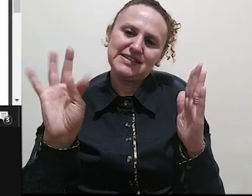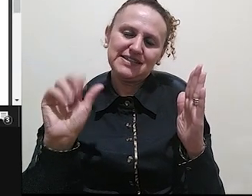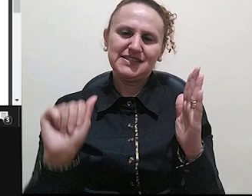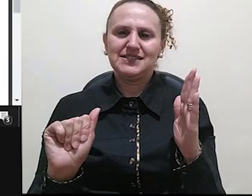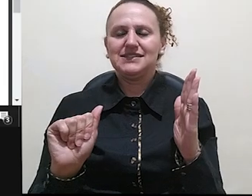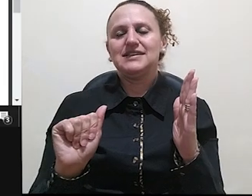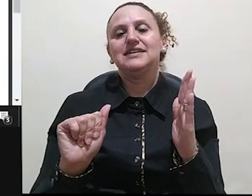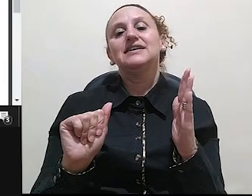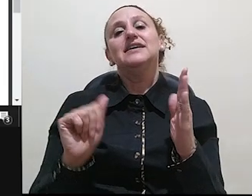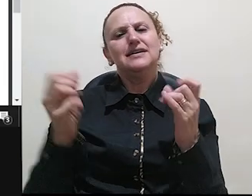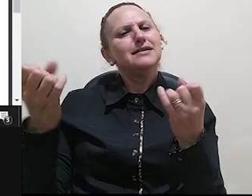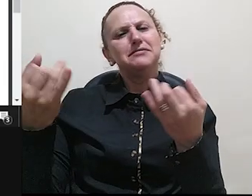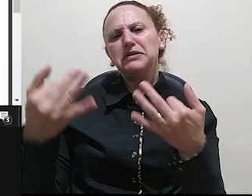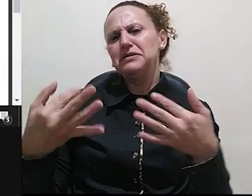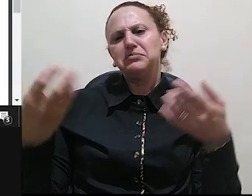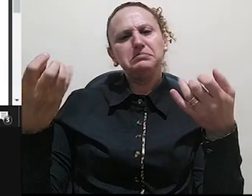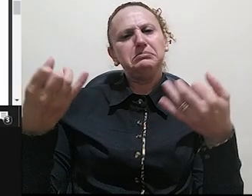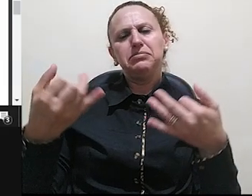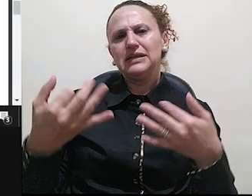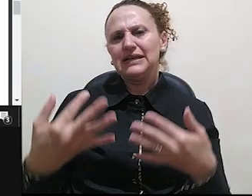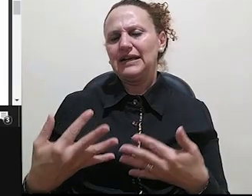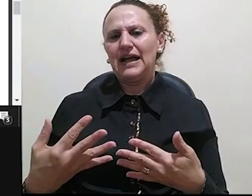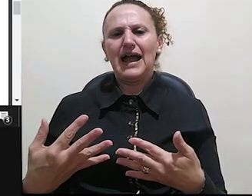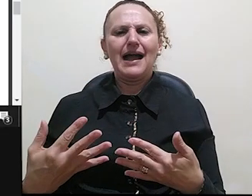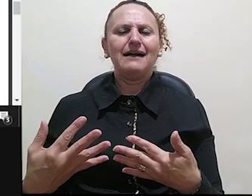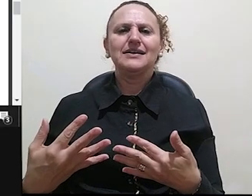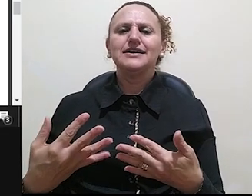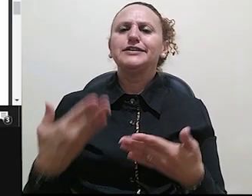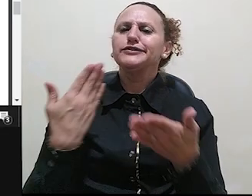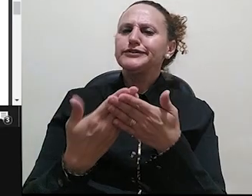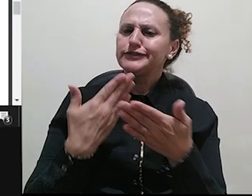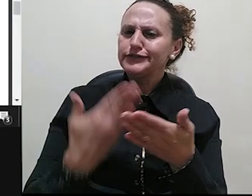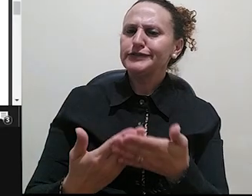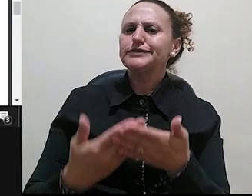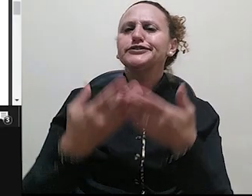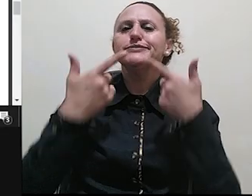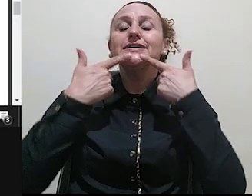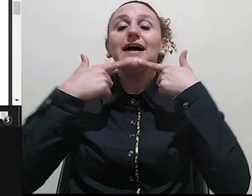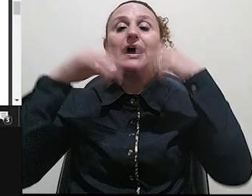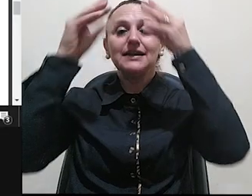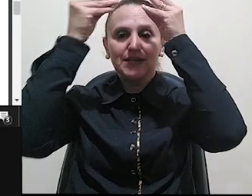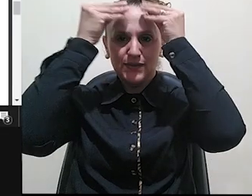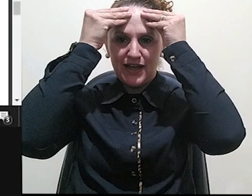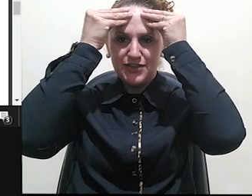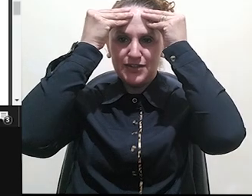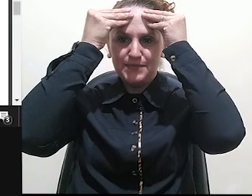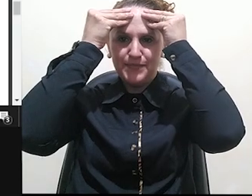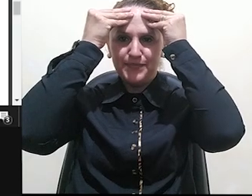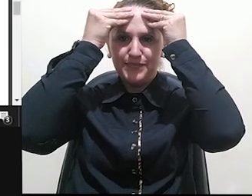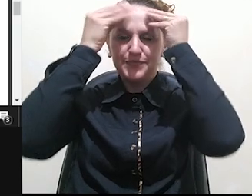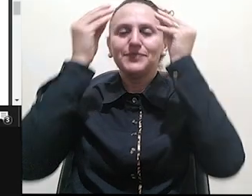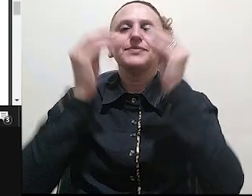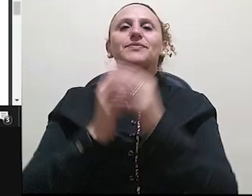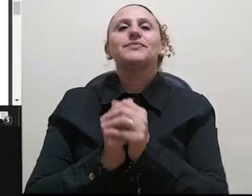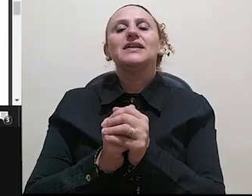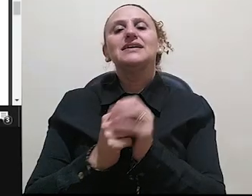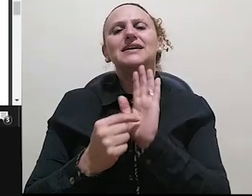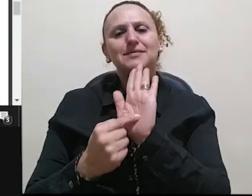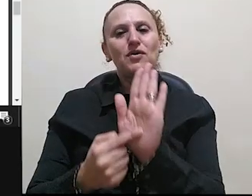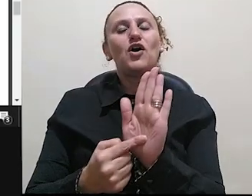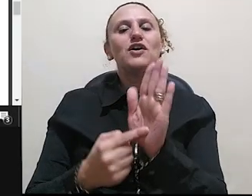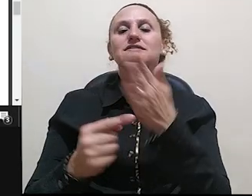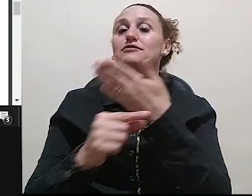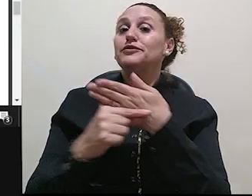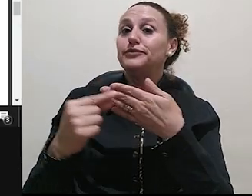behavioristas da linguagem. Não há, entanto, nesse caso, salientam Borges Neto. Então ele está